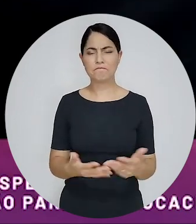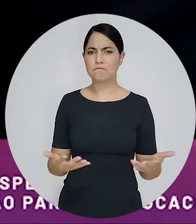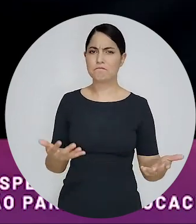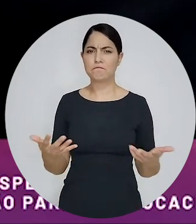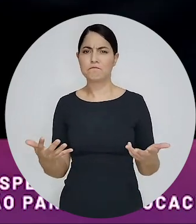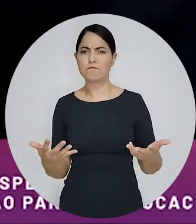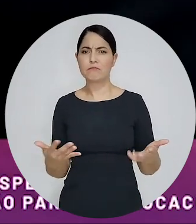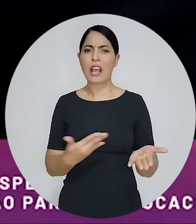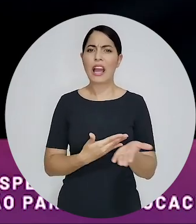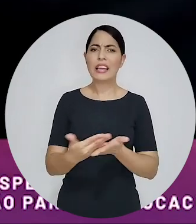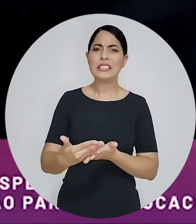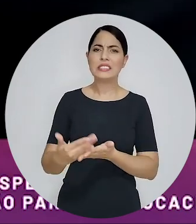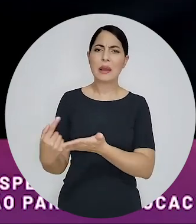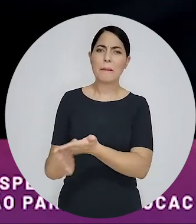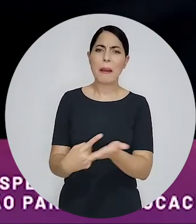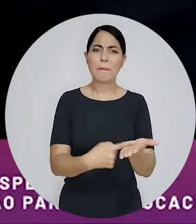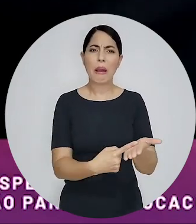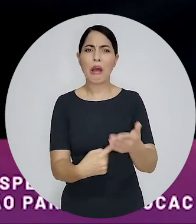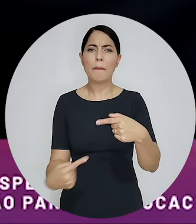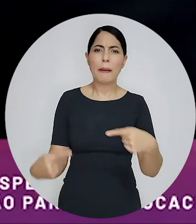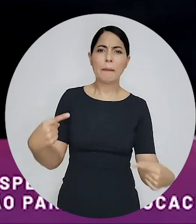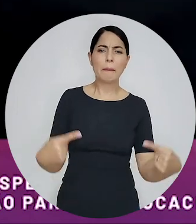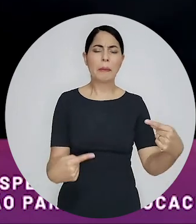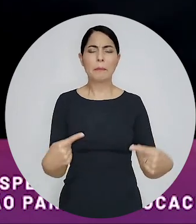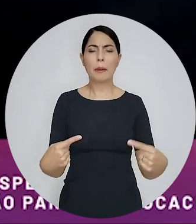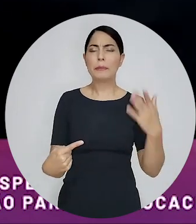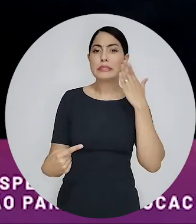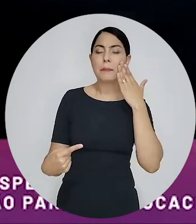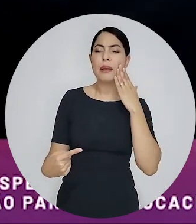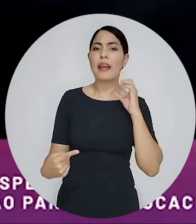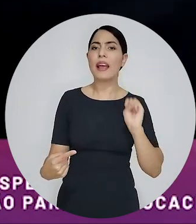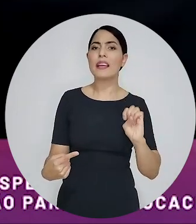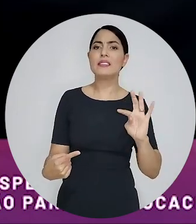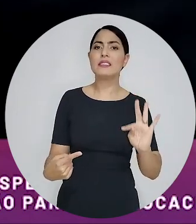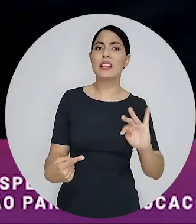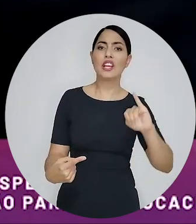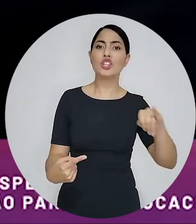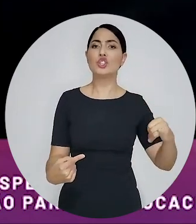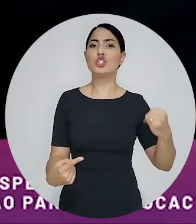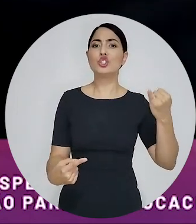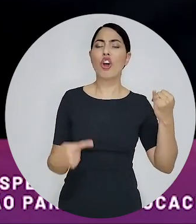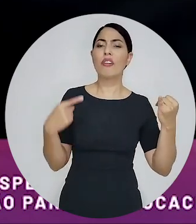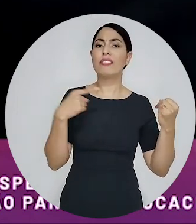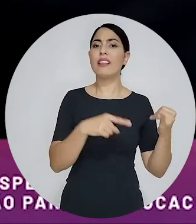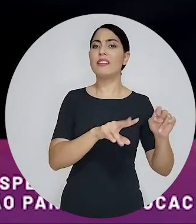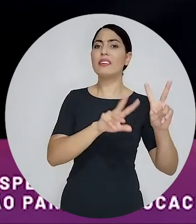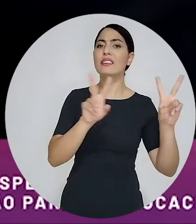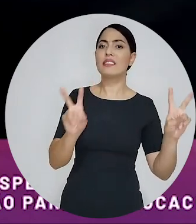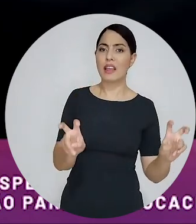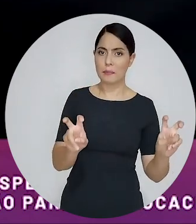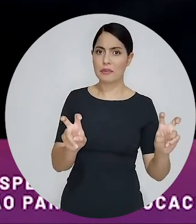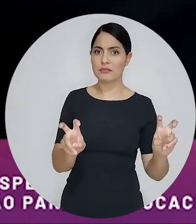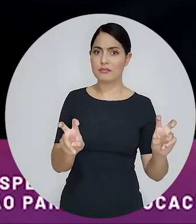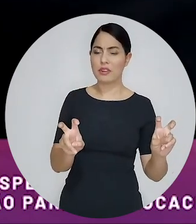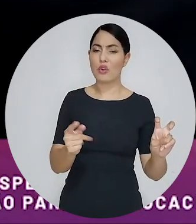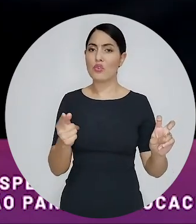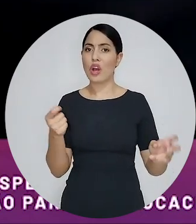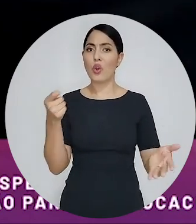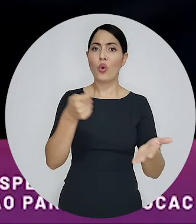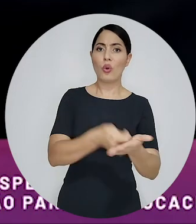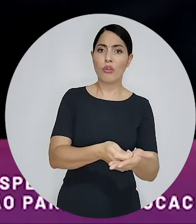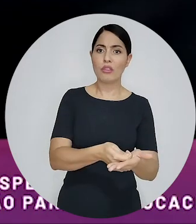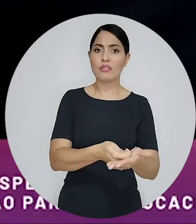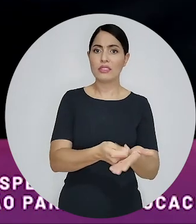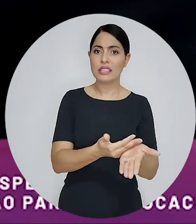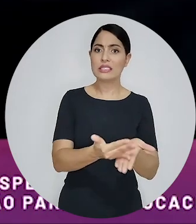principal então começa a discutir qual seria a posição do STJ em relação ao que vem a ser valor excessivo